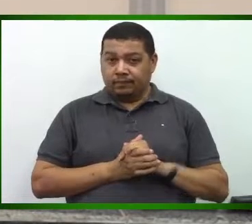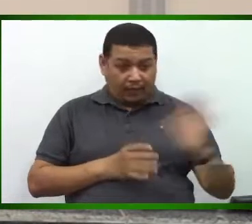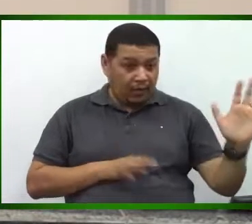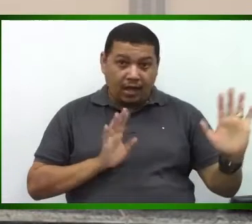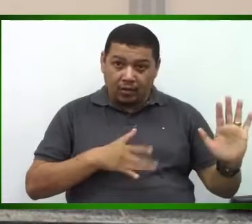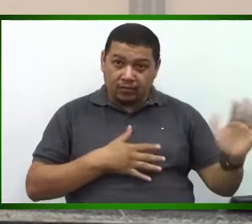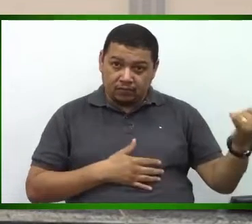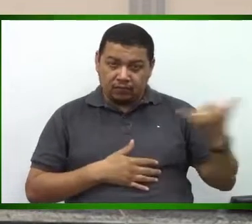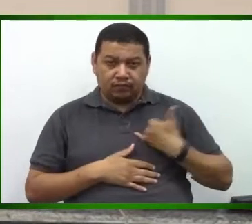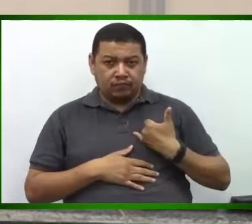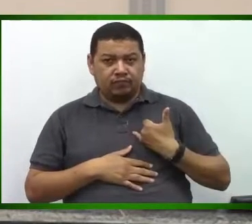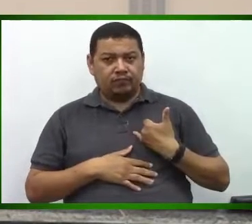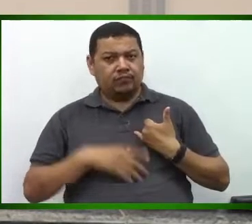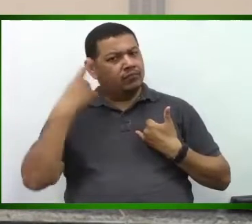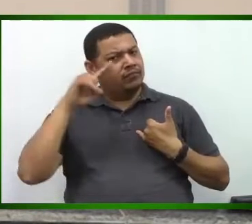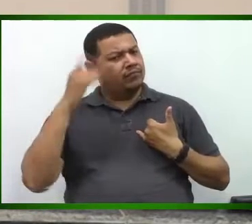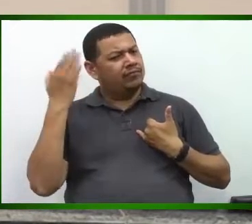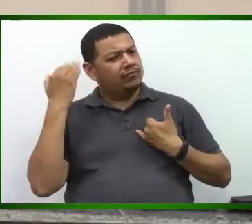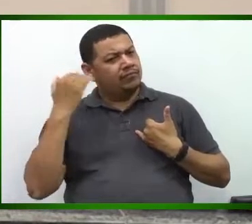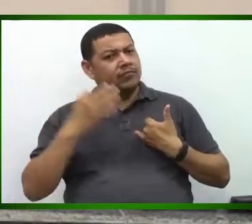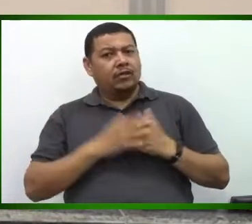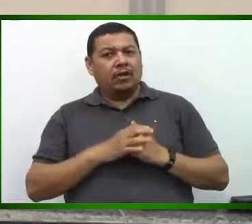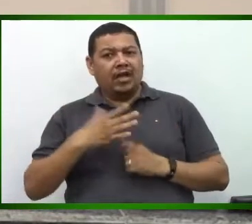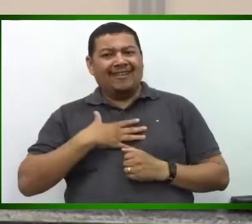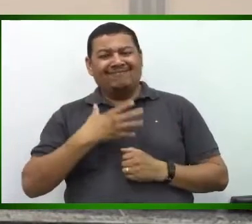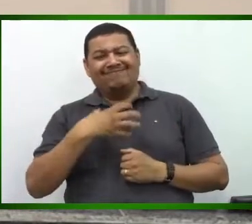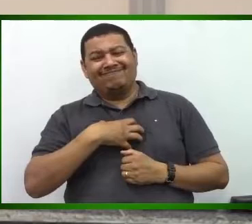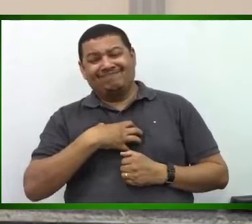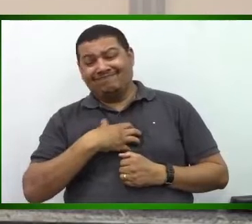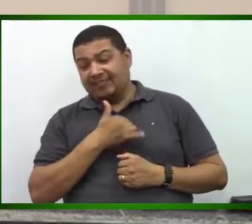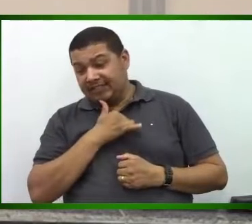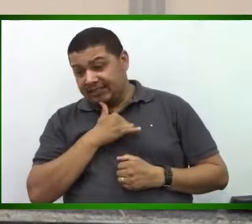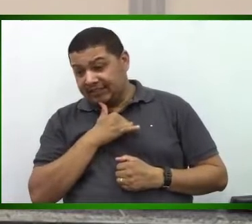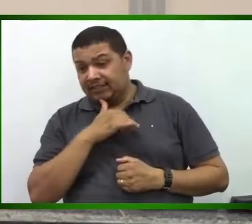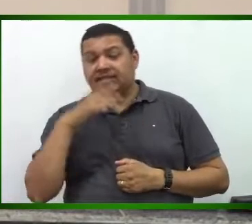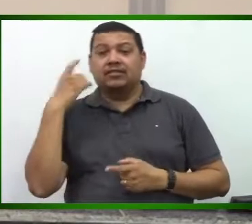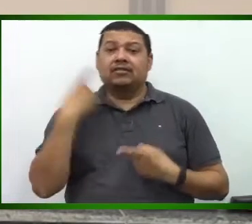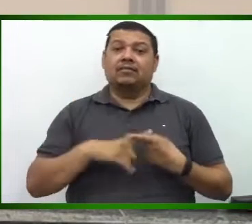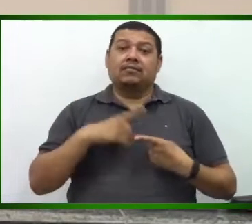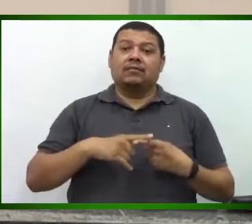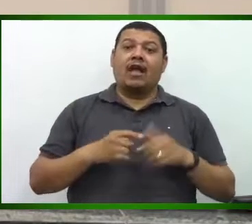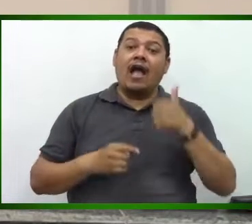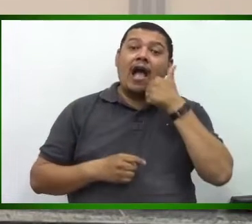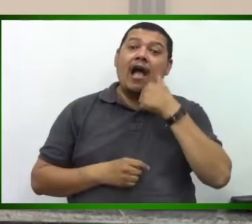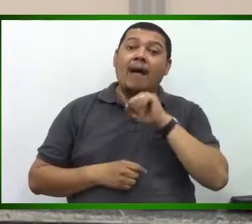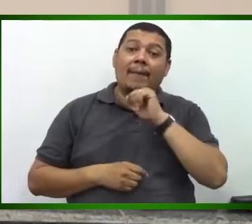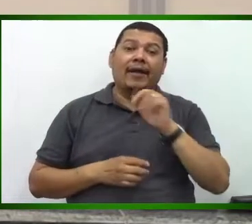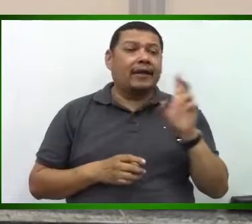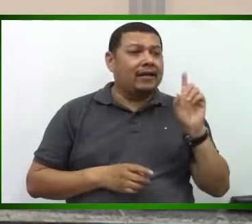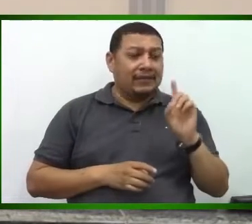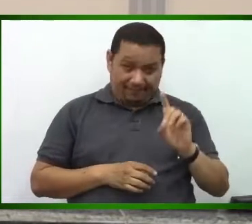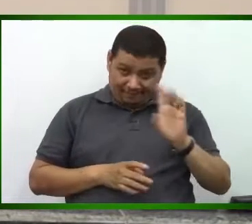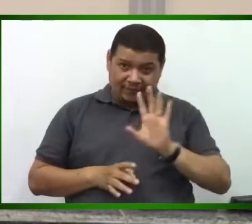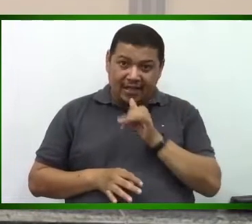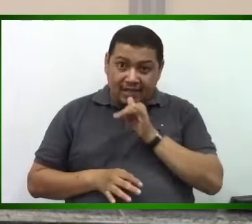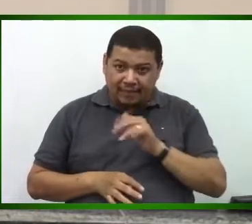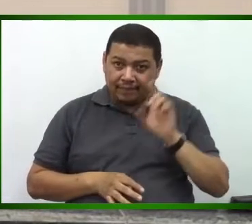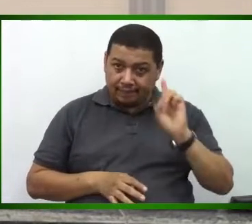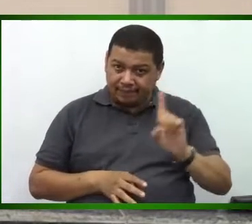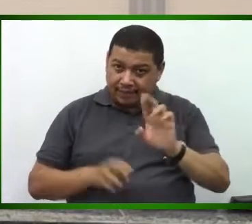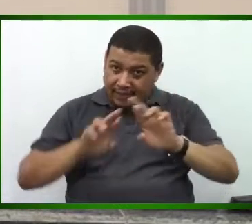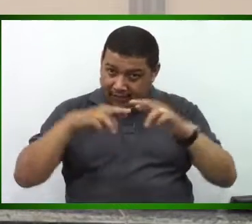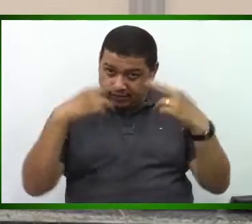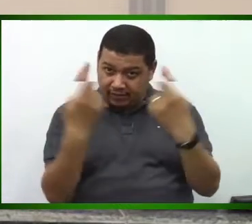notícia há alguns dias e acabei ficando muito triste, porque as mães, cada reunião que a gente participa,